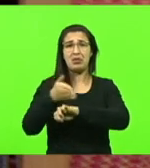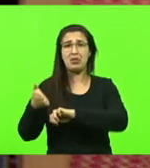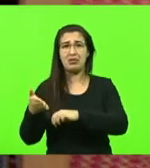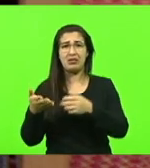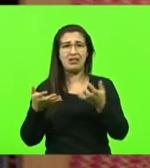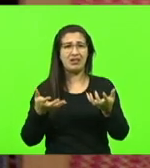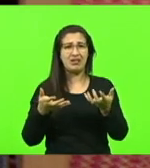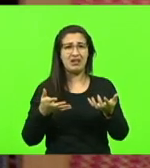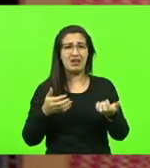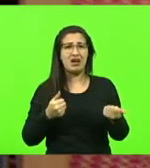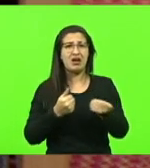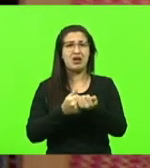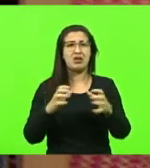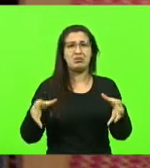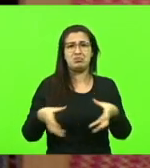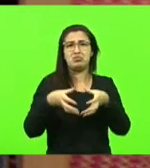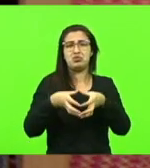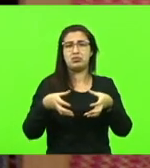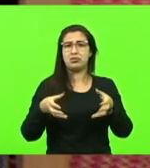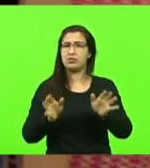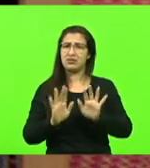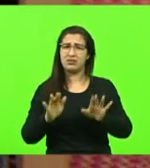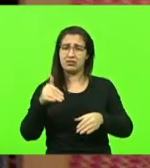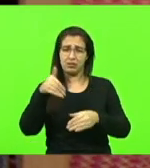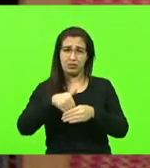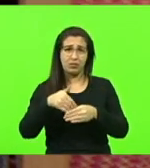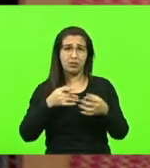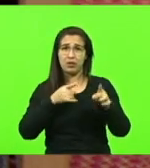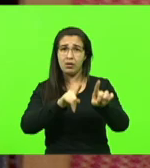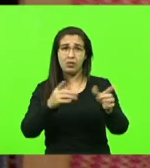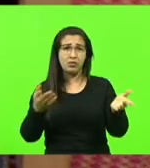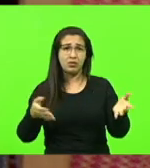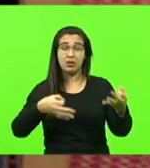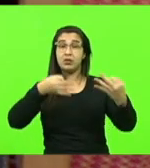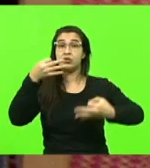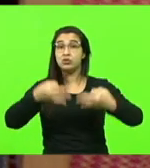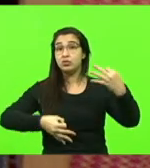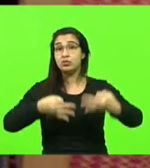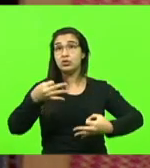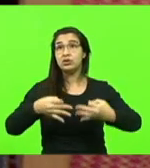sei o quê. Ah, vou votar contra, a justiça tem que...